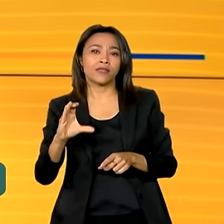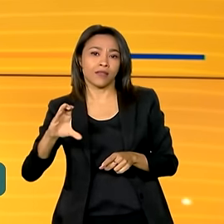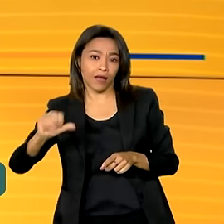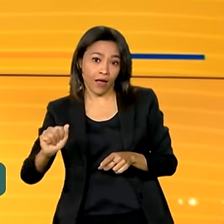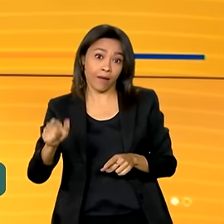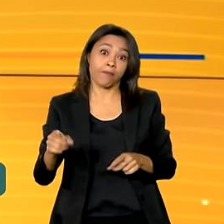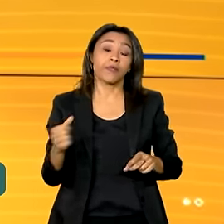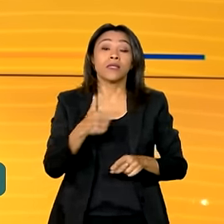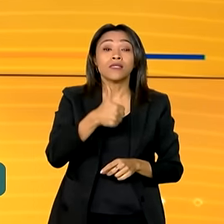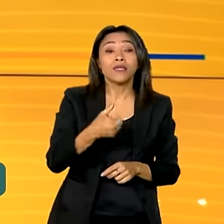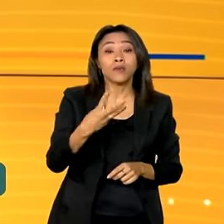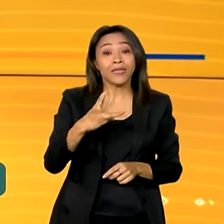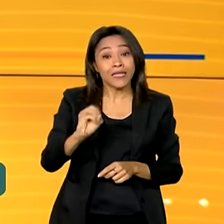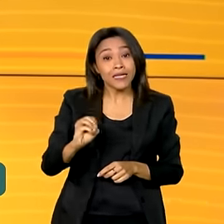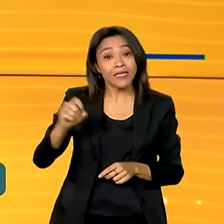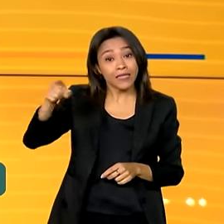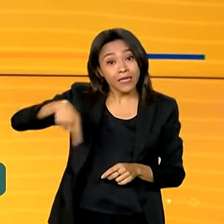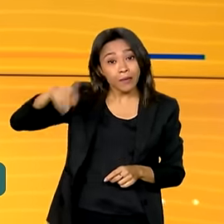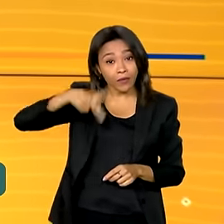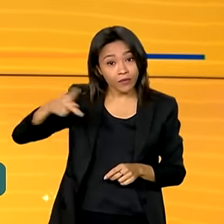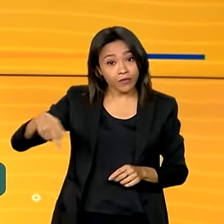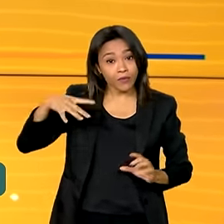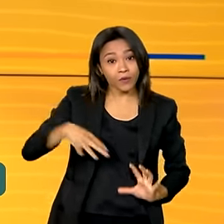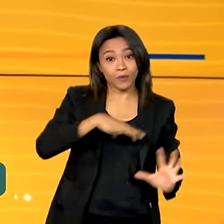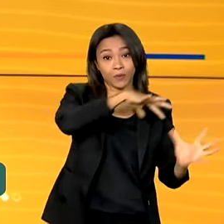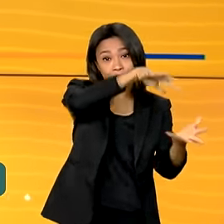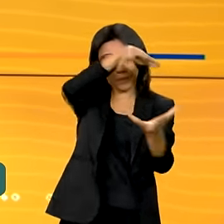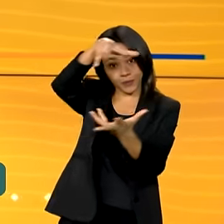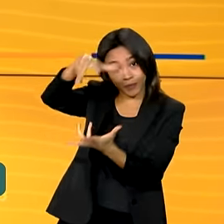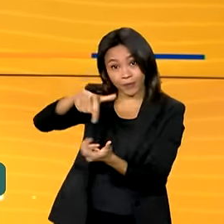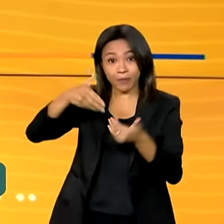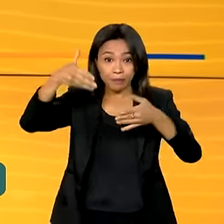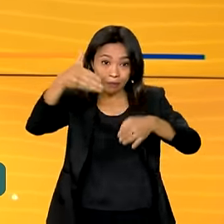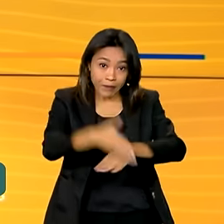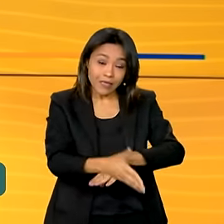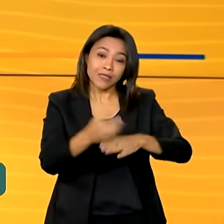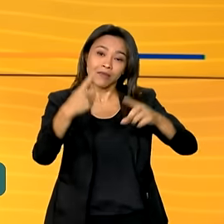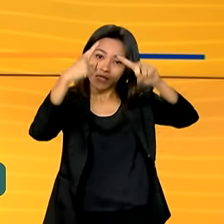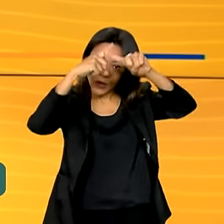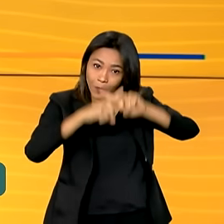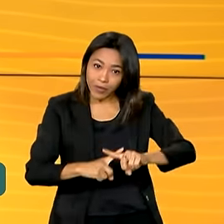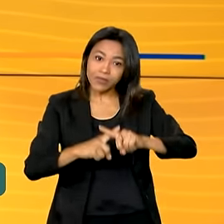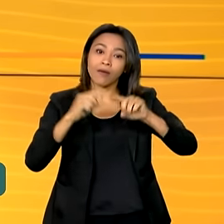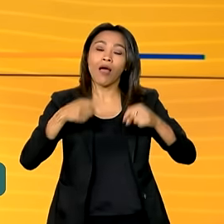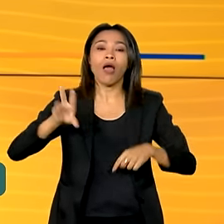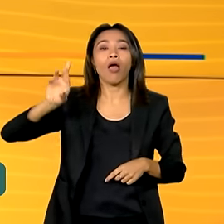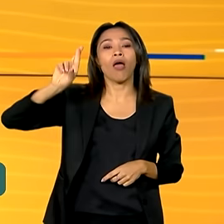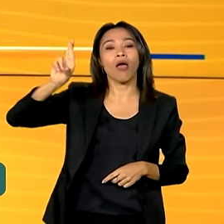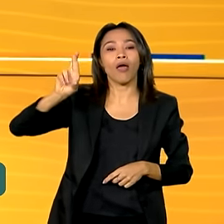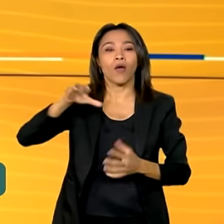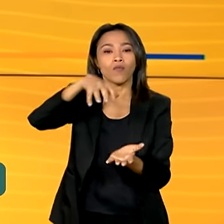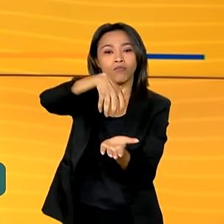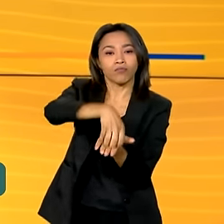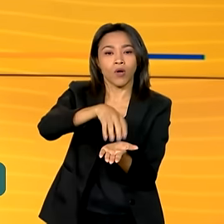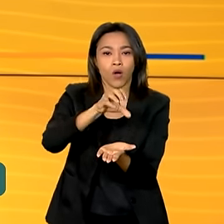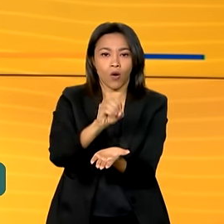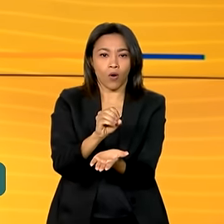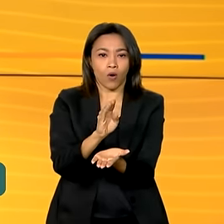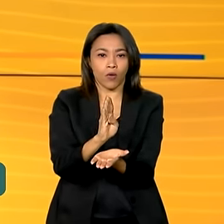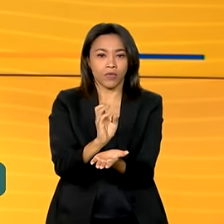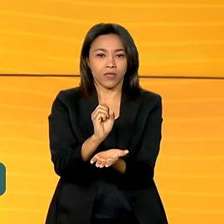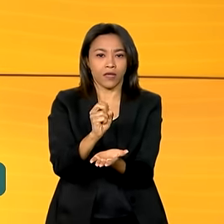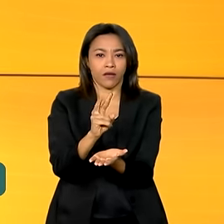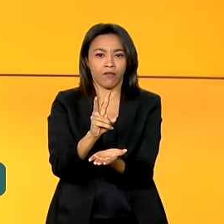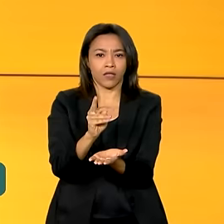130 professores de todo o mundo participam do evento. A competição é organizada pelo Observatório Nacional, uma